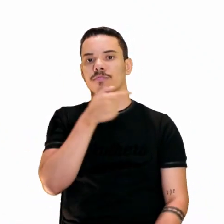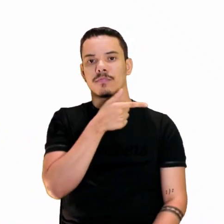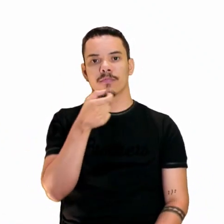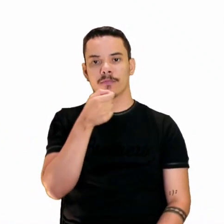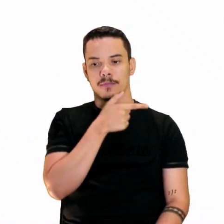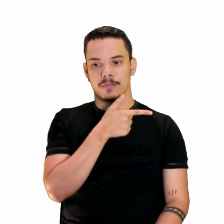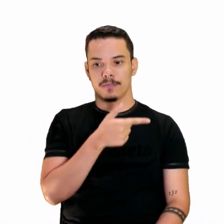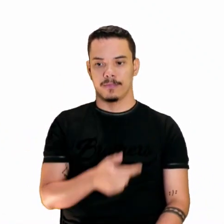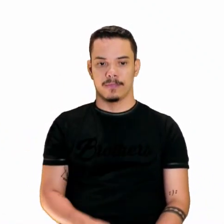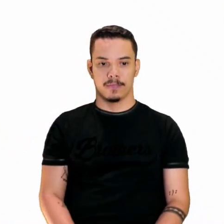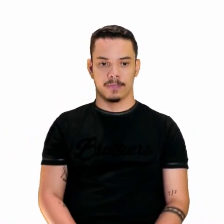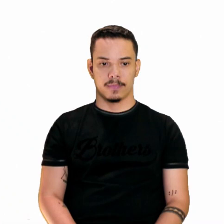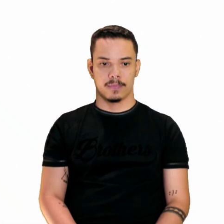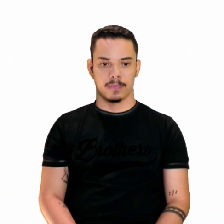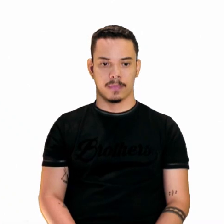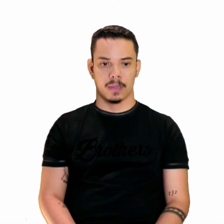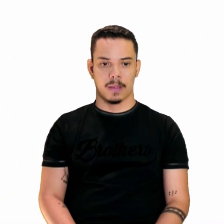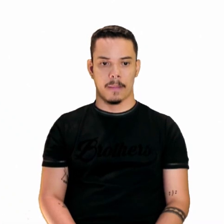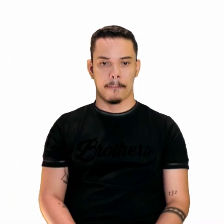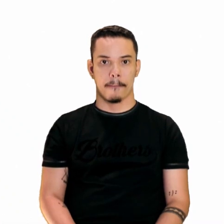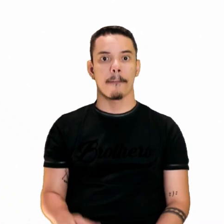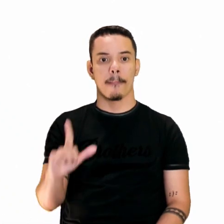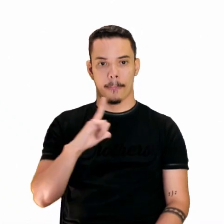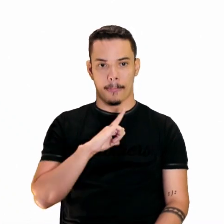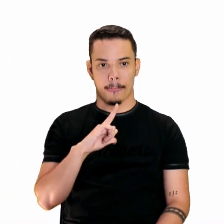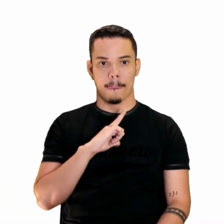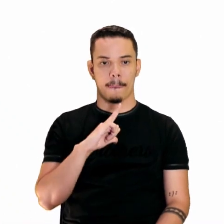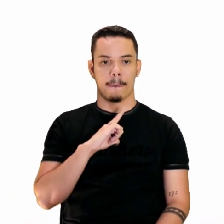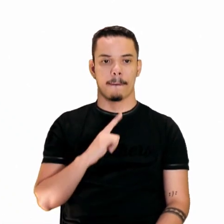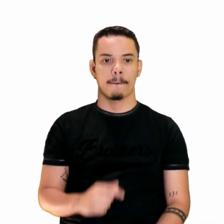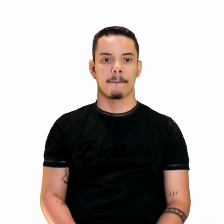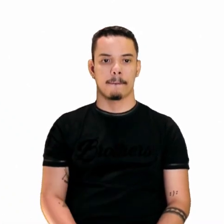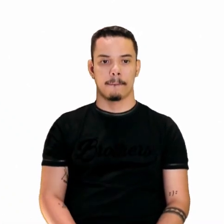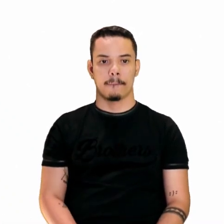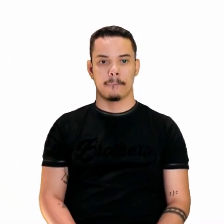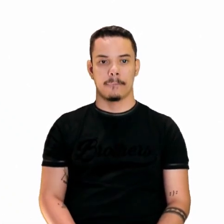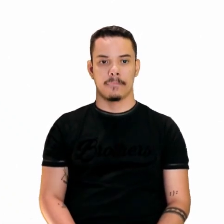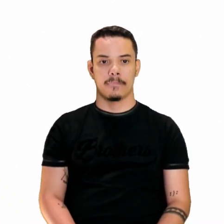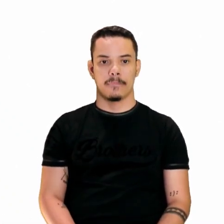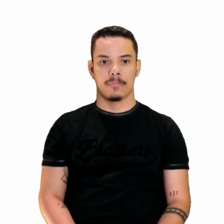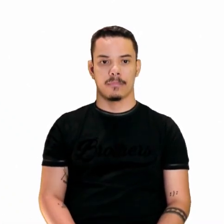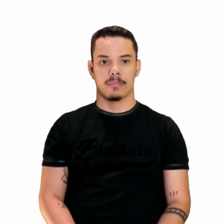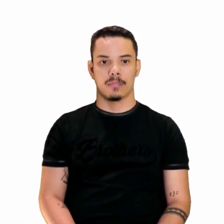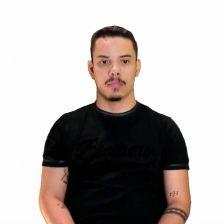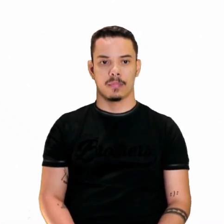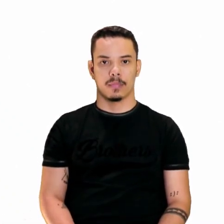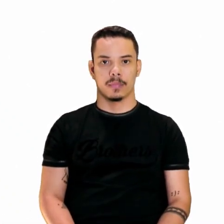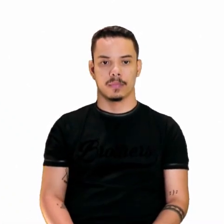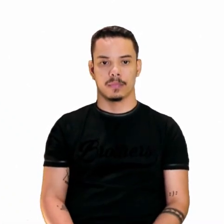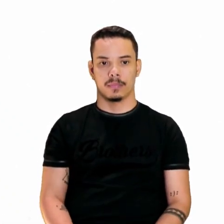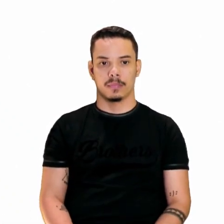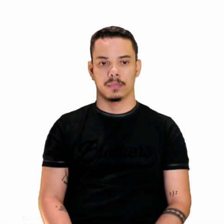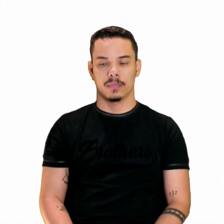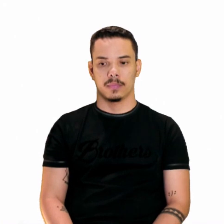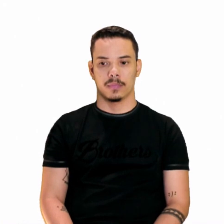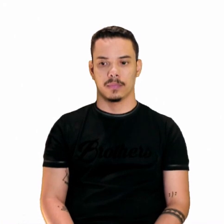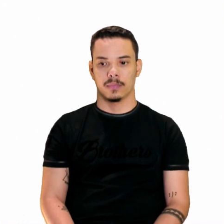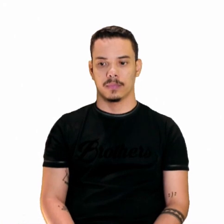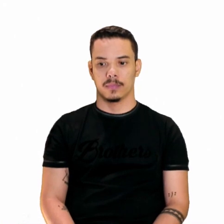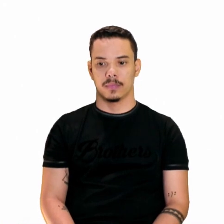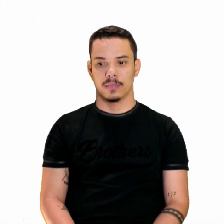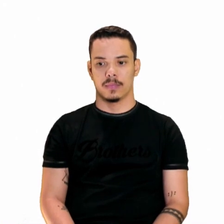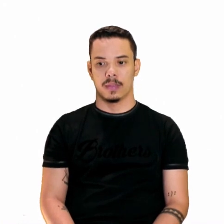sarcasmo. Não tem ali, ó? Minha terra tem palmeiras, onde gojeia o mar. Os passarinhos daqui não